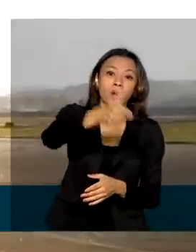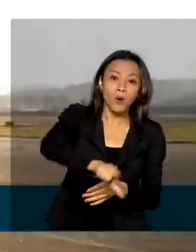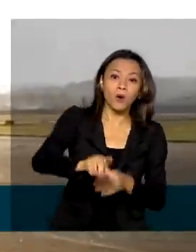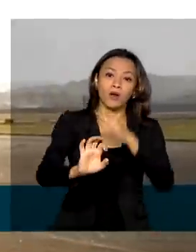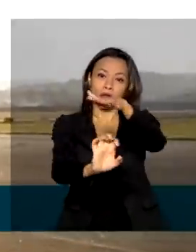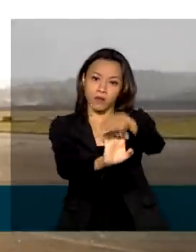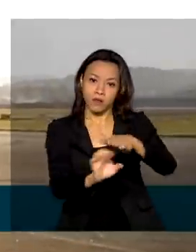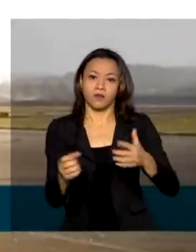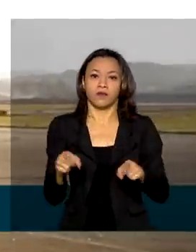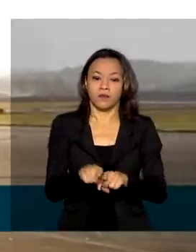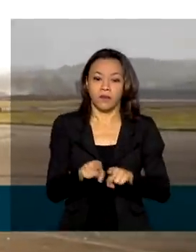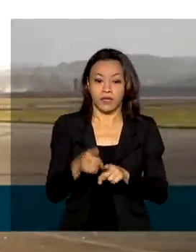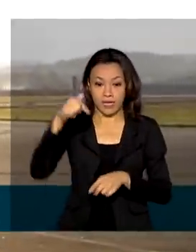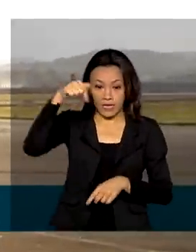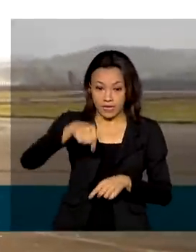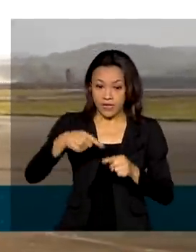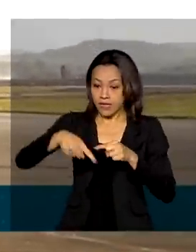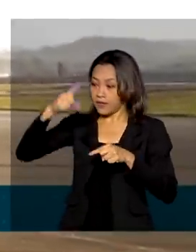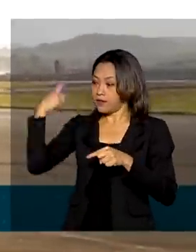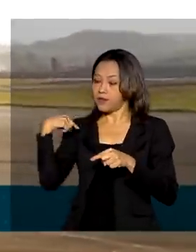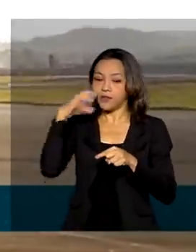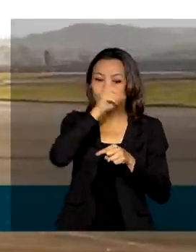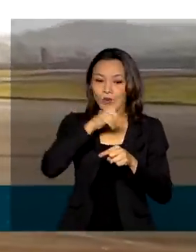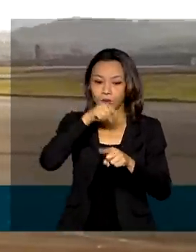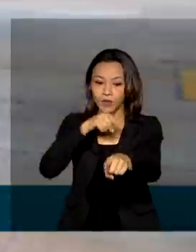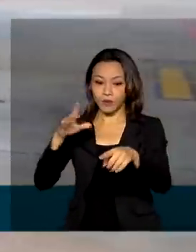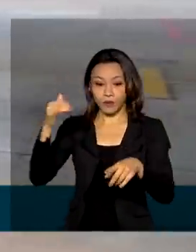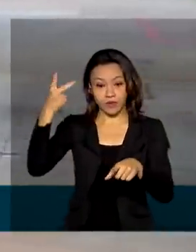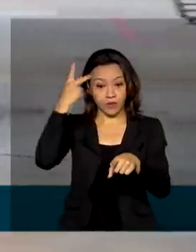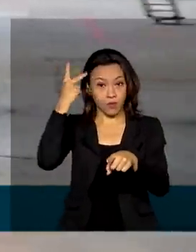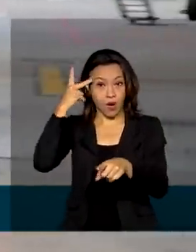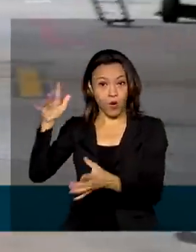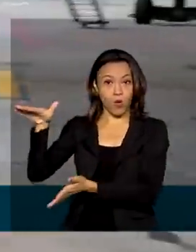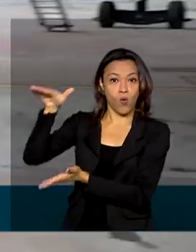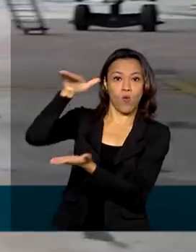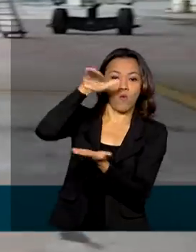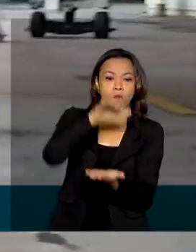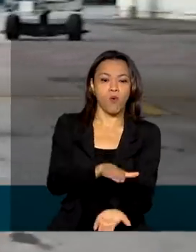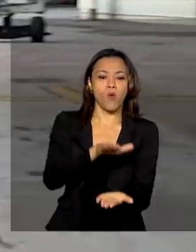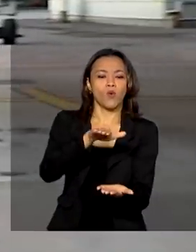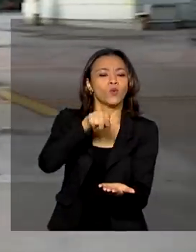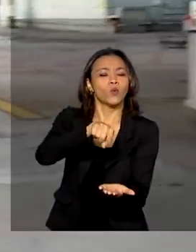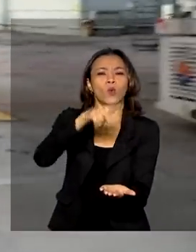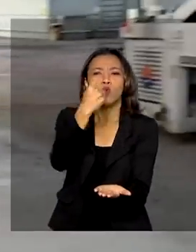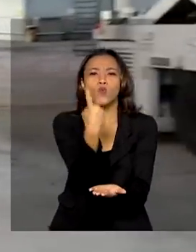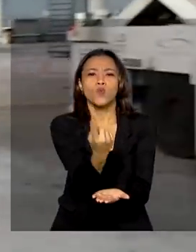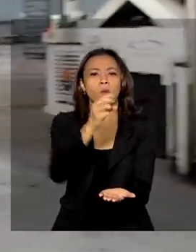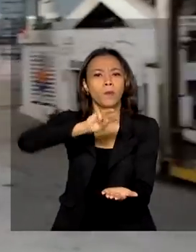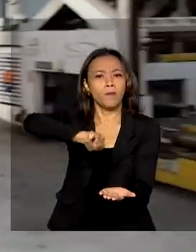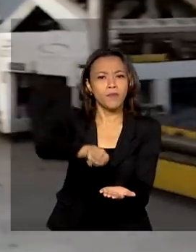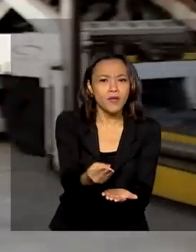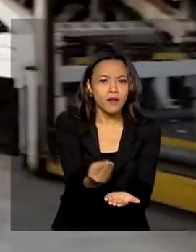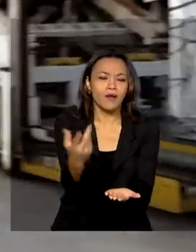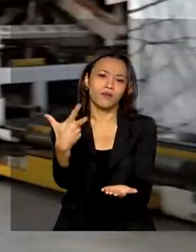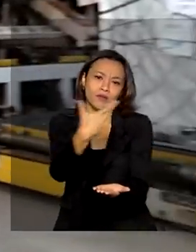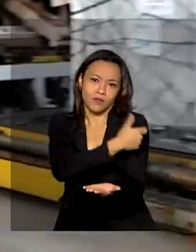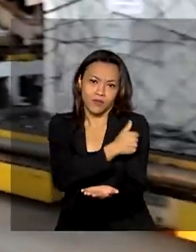Sputnik V. Neste domingo, chegou ao aeroporto de Guarulhos, em São Paulo, a carga com 1 milhão de doses do consórcio